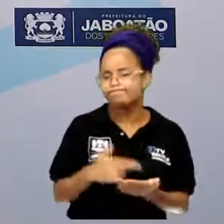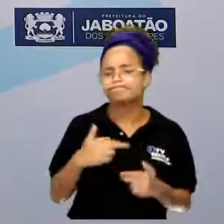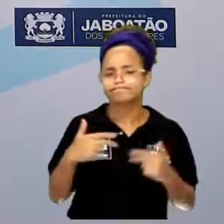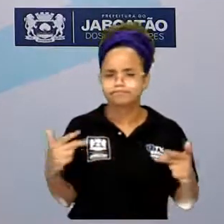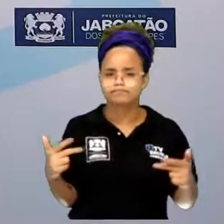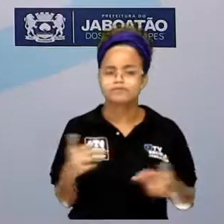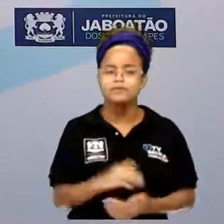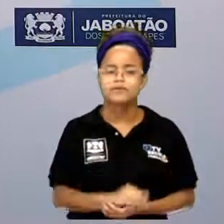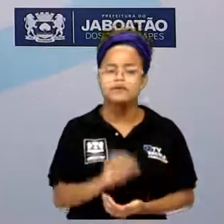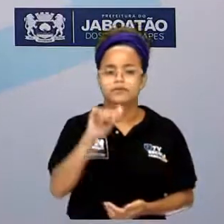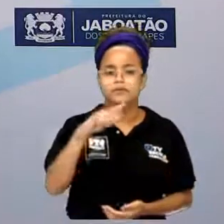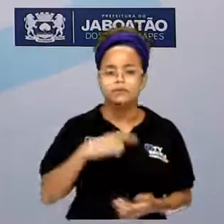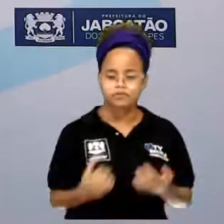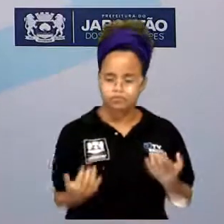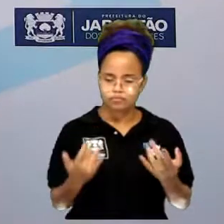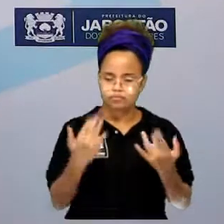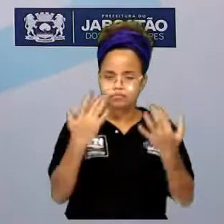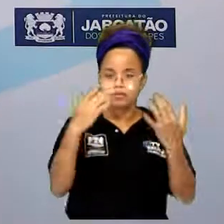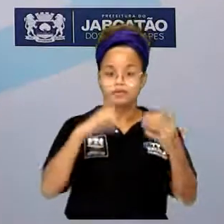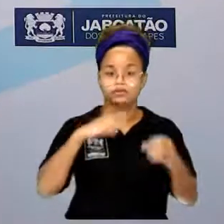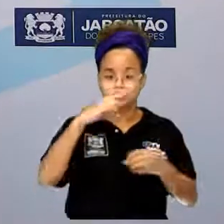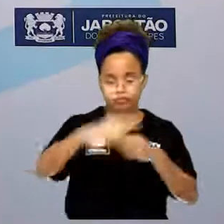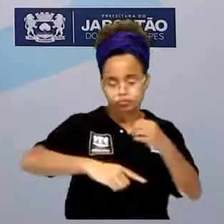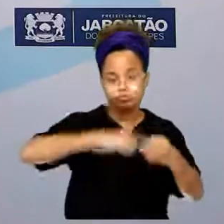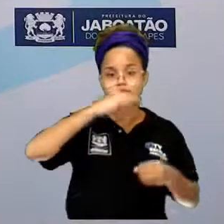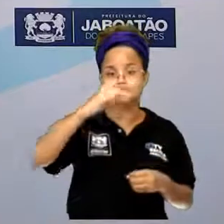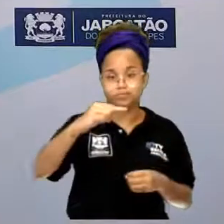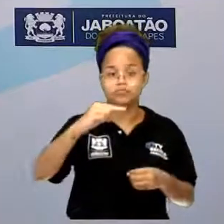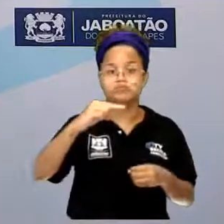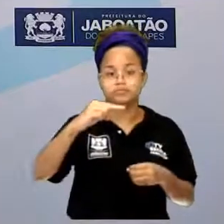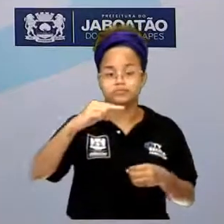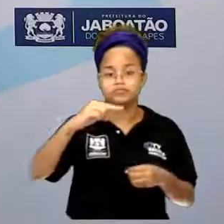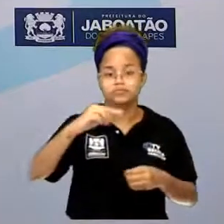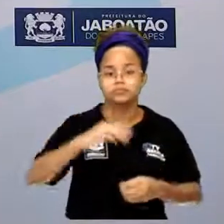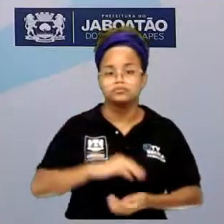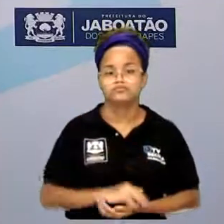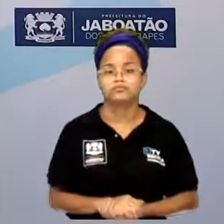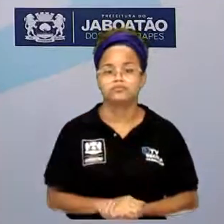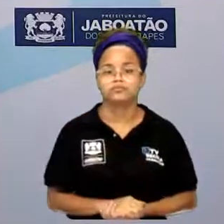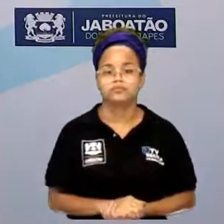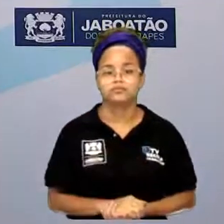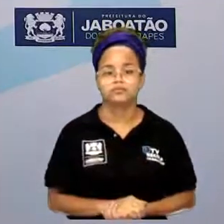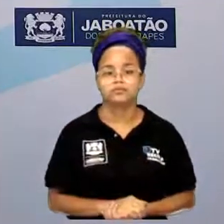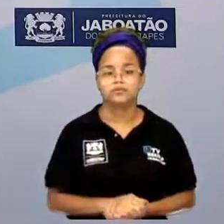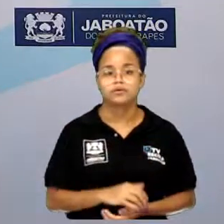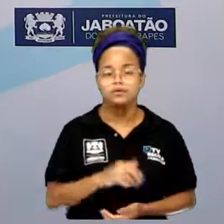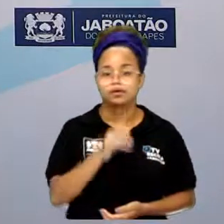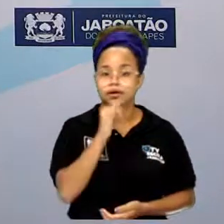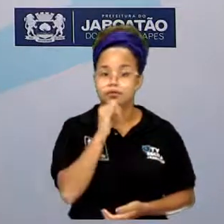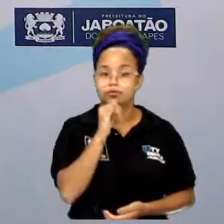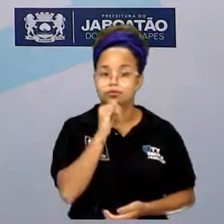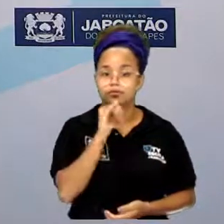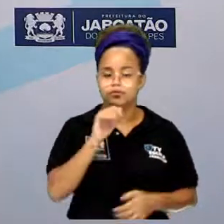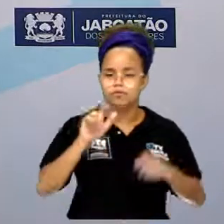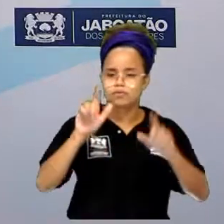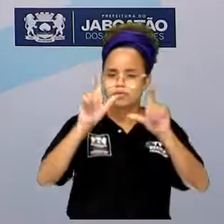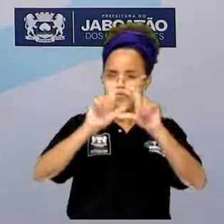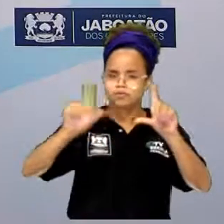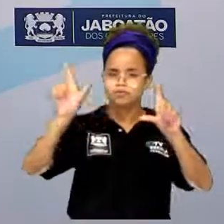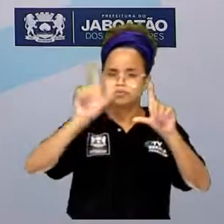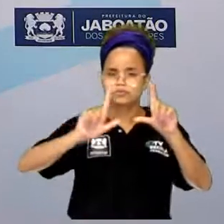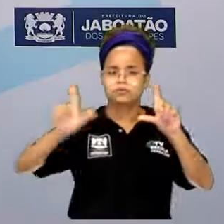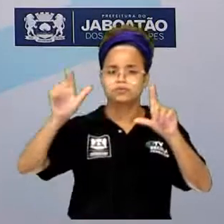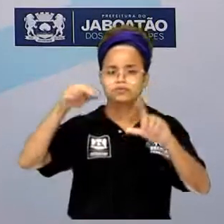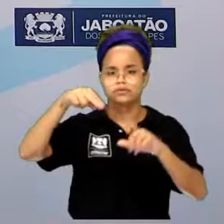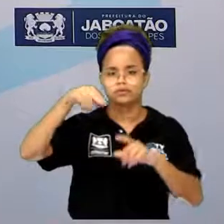gás que ele é ionizado, ou seja, ele tem íons na sua composição, como é o caso aqui do letreiro em neon. Neon é um